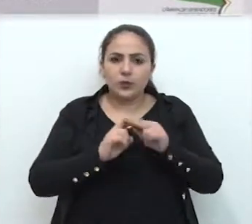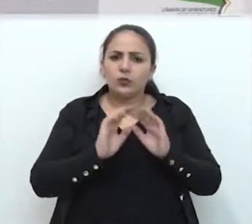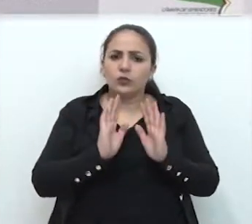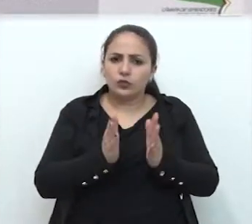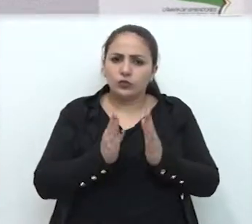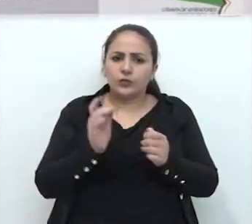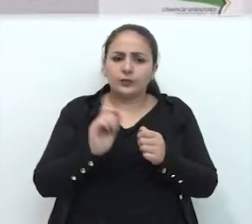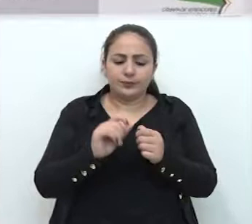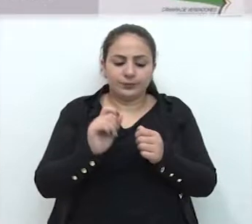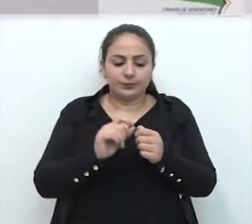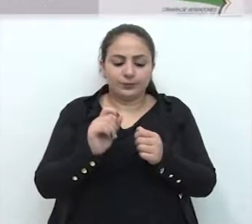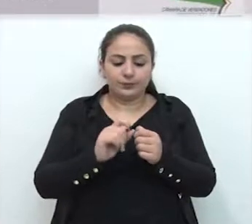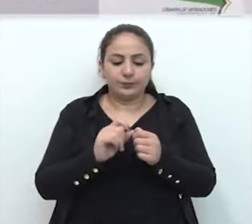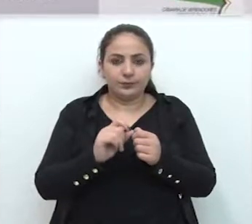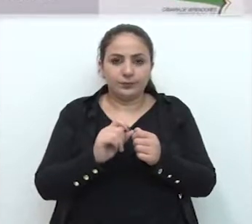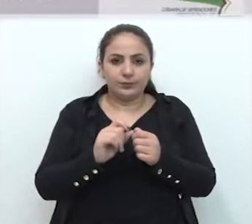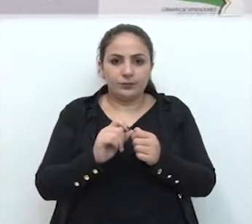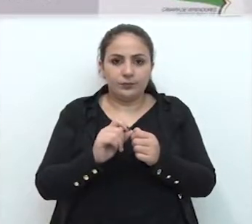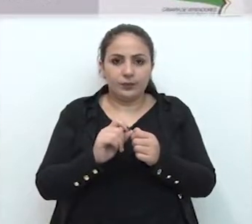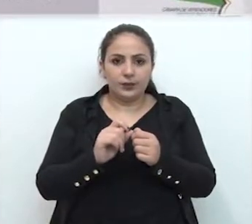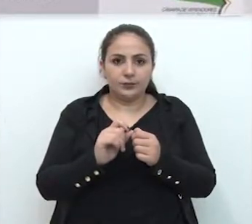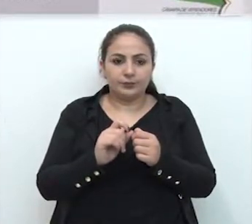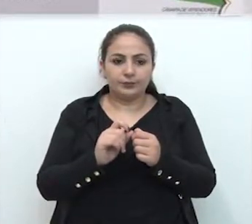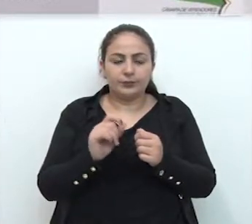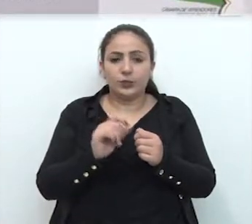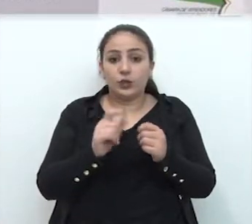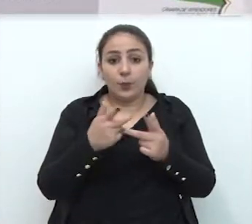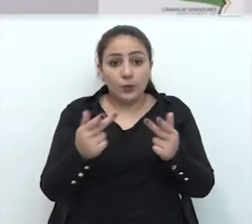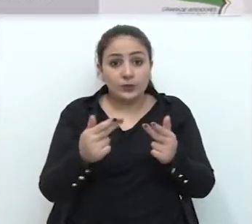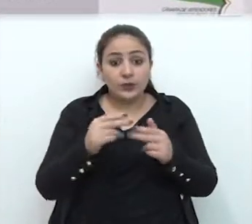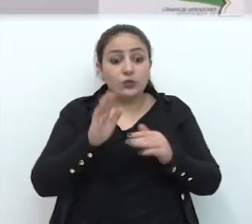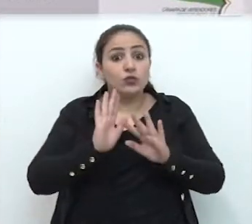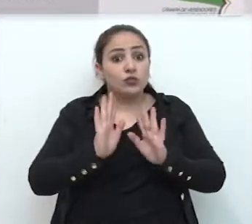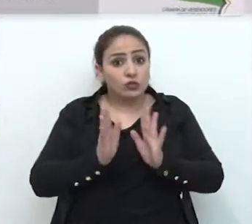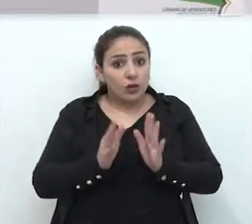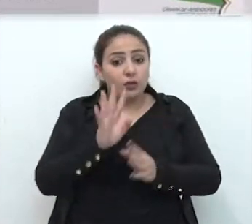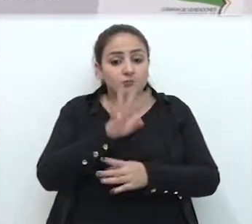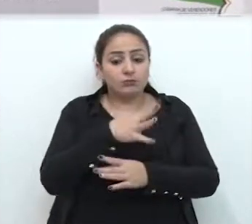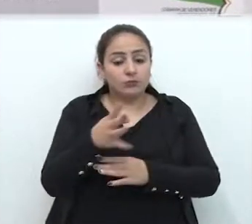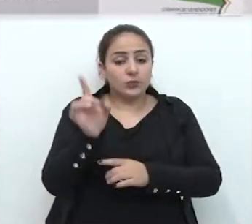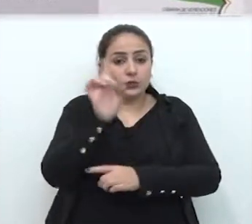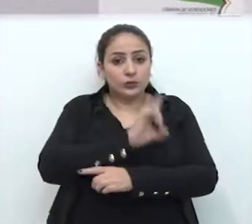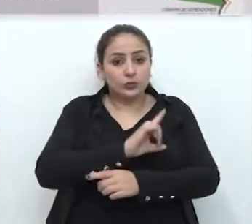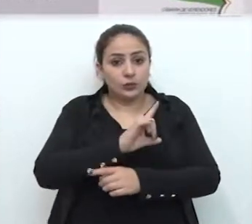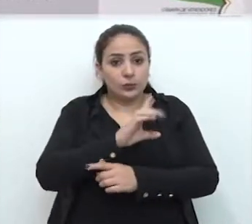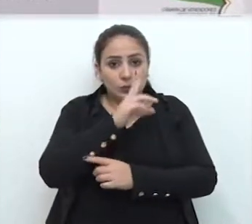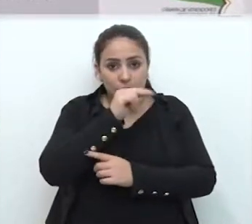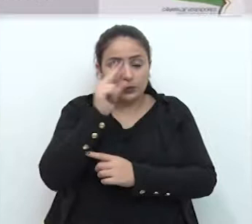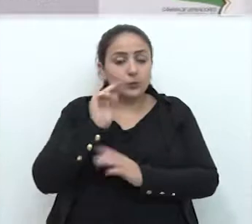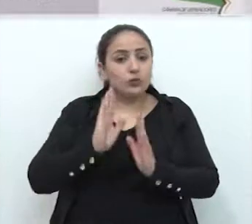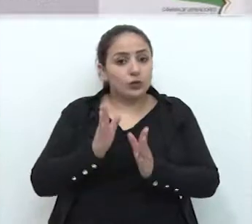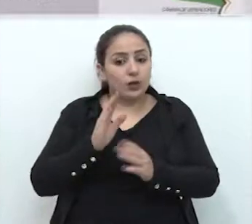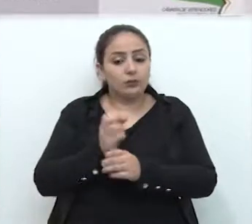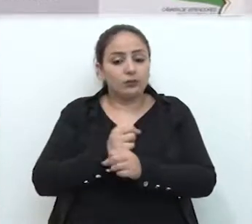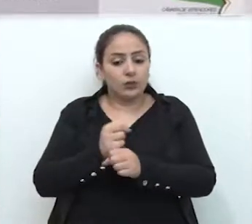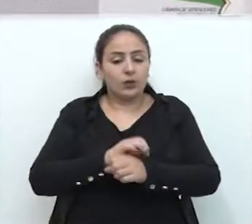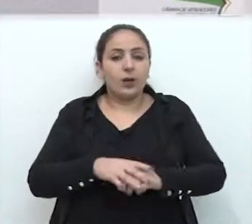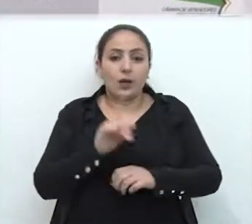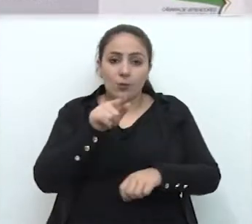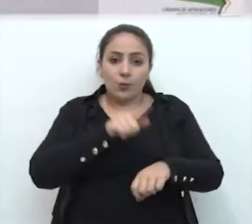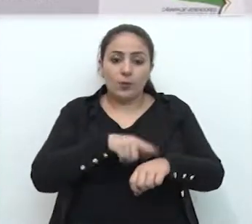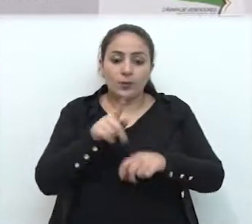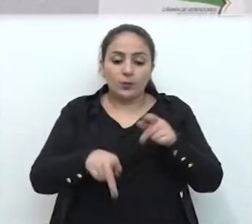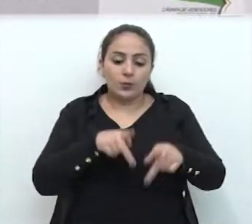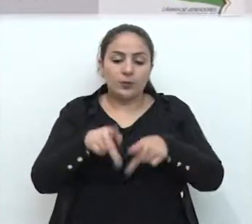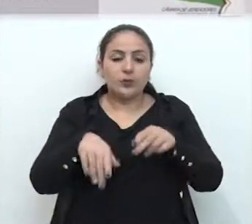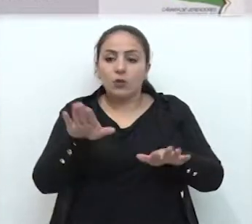já são feitas, já são algo que está no calendário do município, já é anual isso. E é um